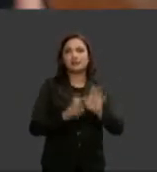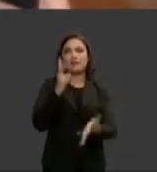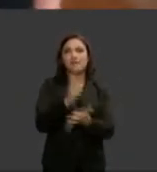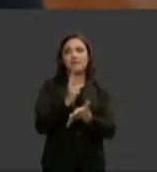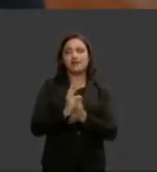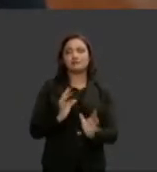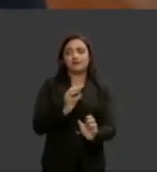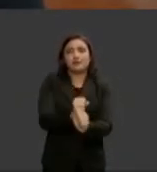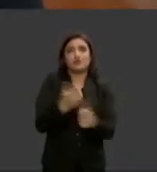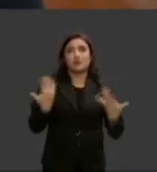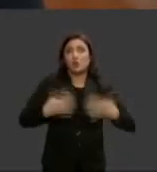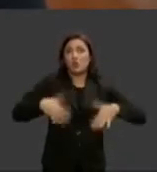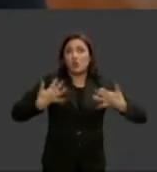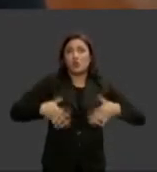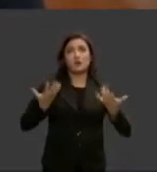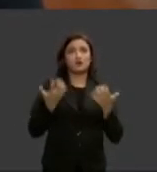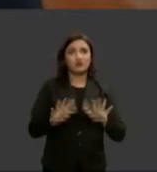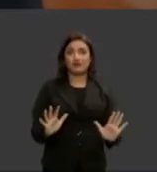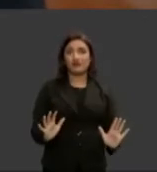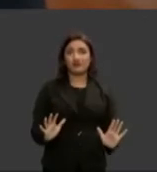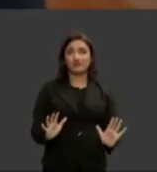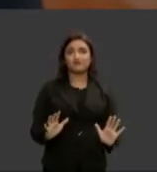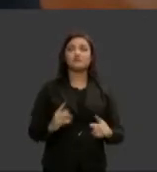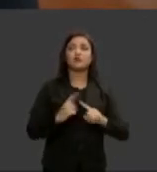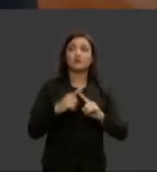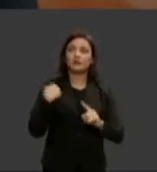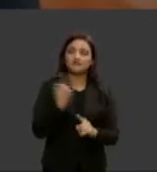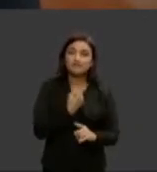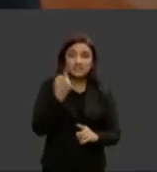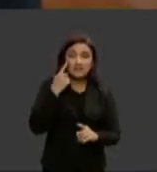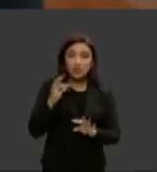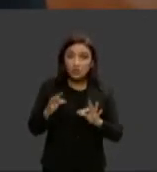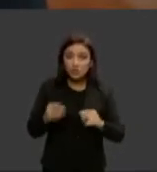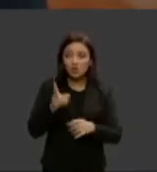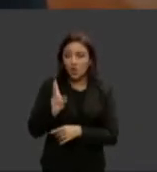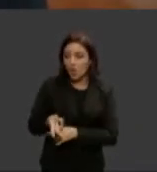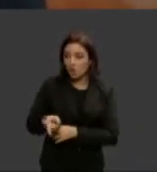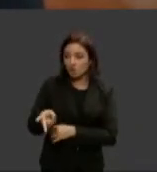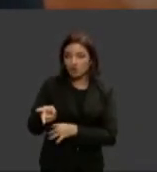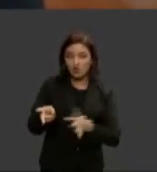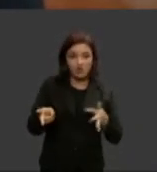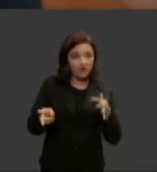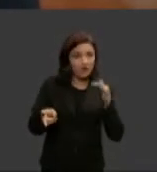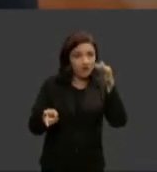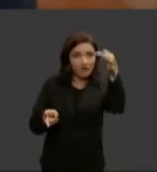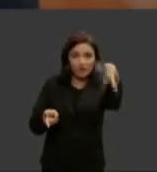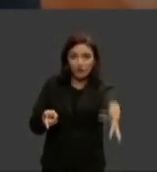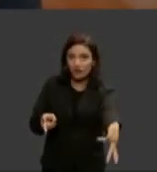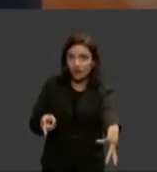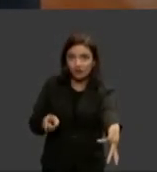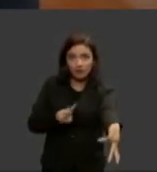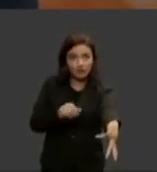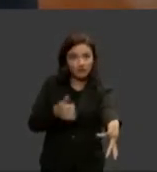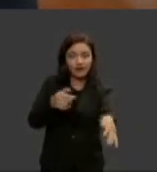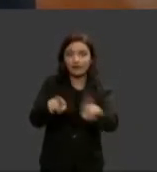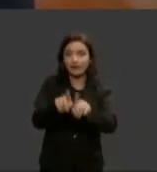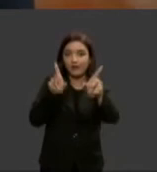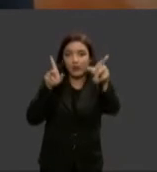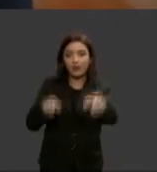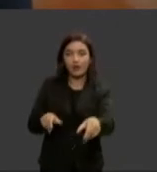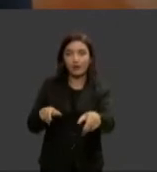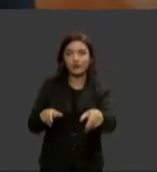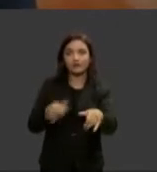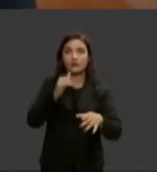estatísticas inclusive vão dizer para nós que se tudo continuar como está vão tirar a pandemia que piorou muito com pandemia vamos imaginar antes da pandemia